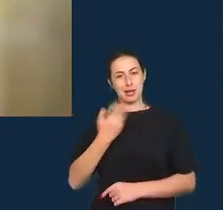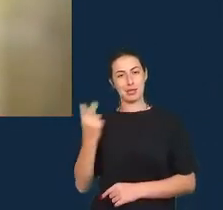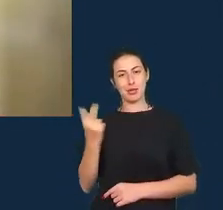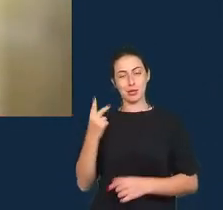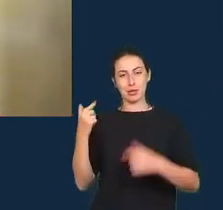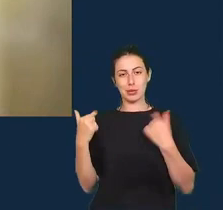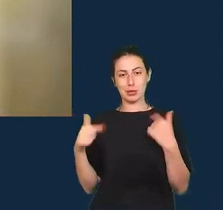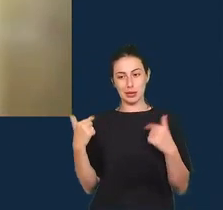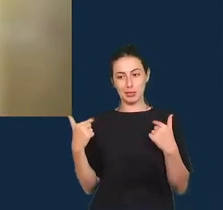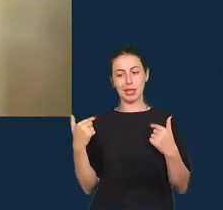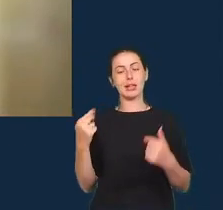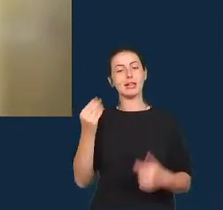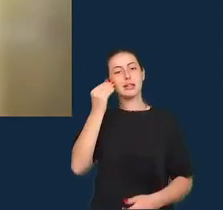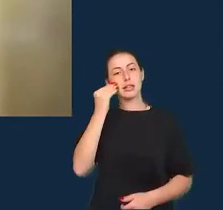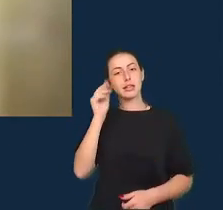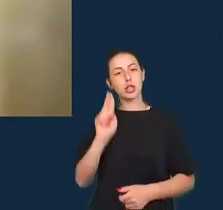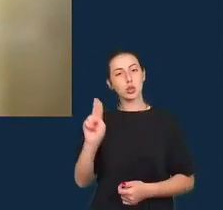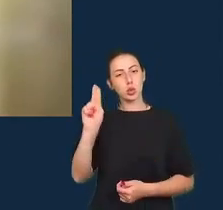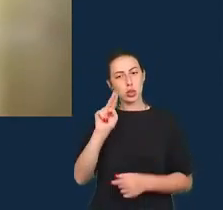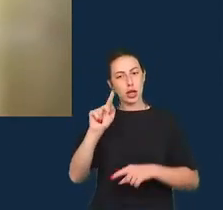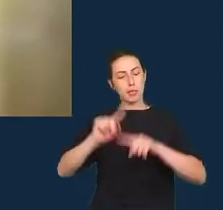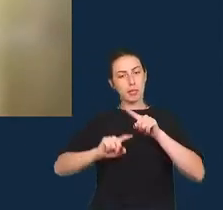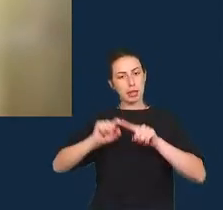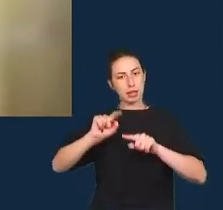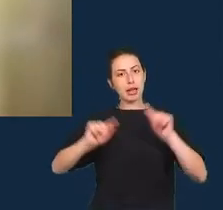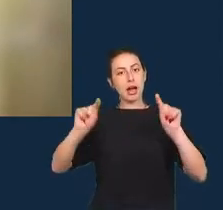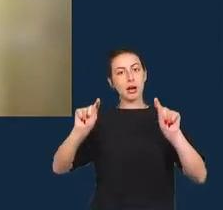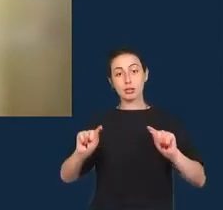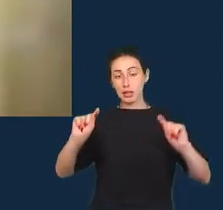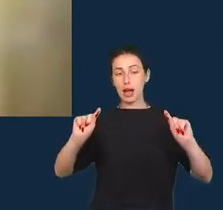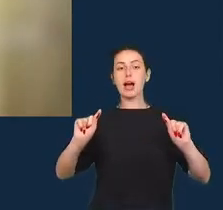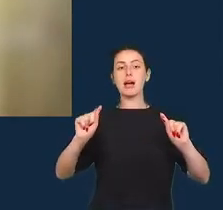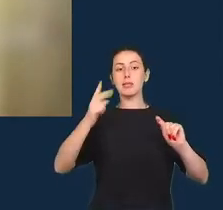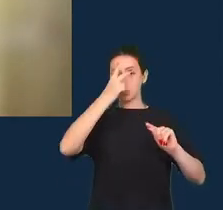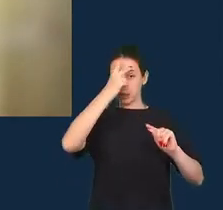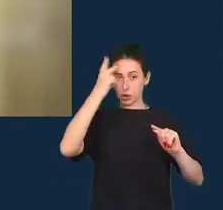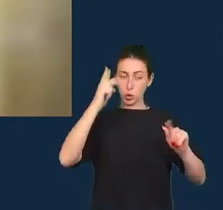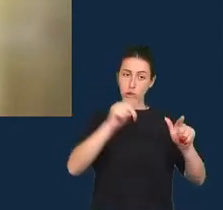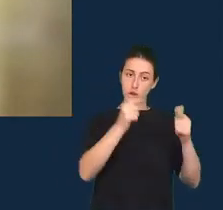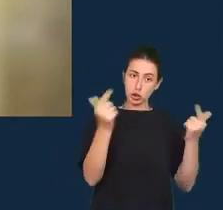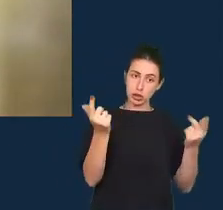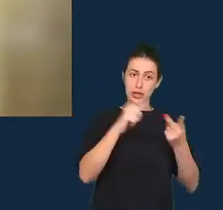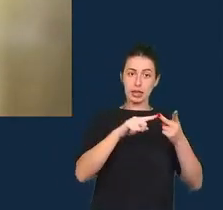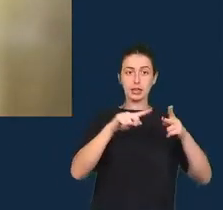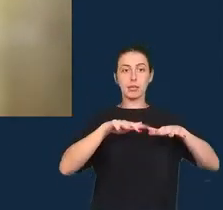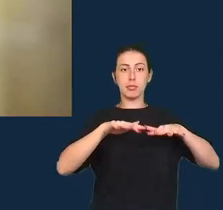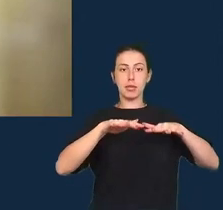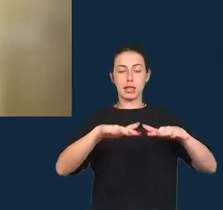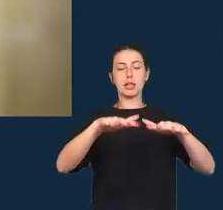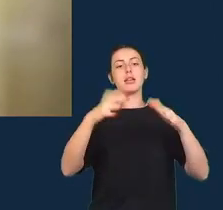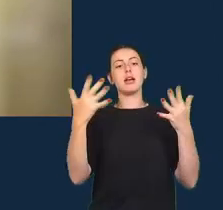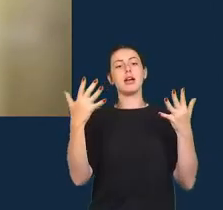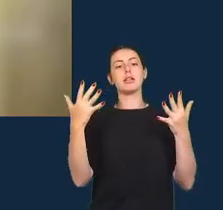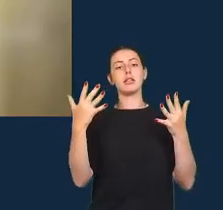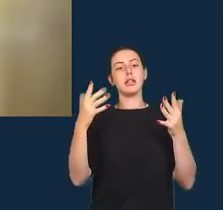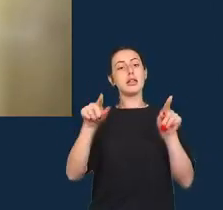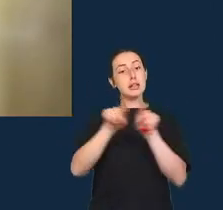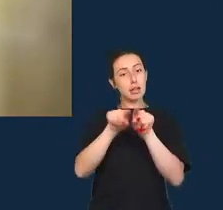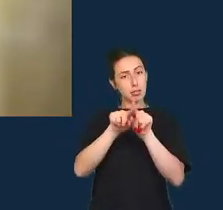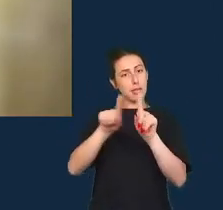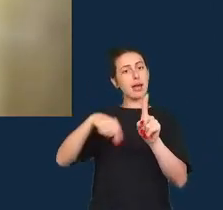usados por jornalistas militantes ativistas e pesquisadores então com relação para